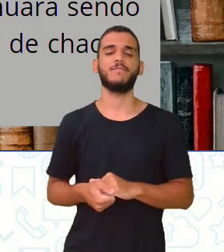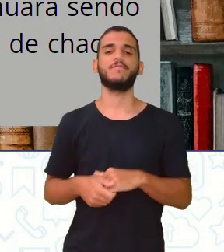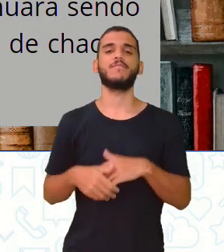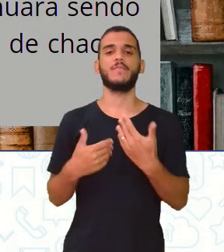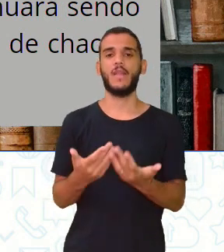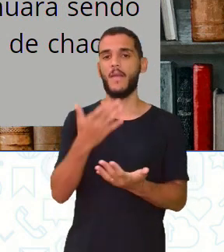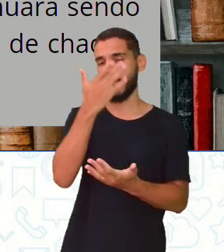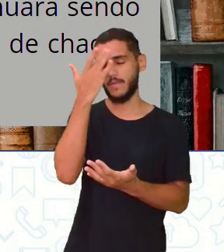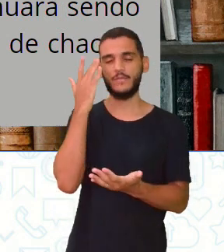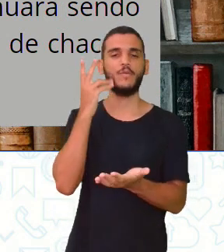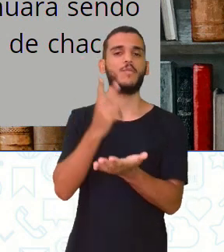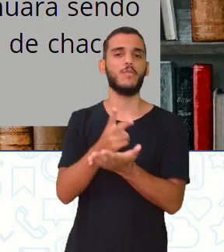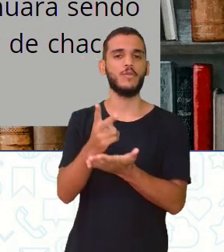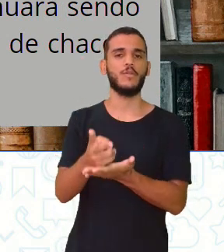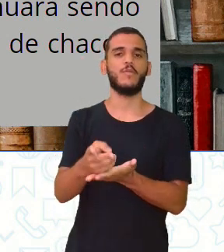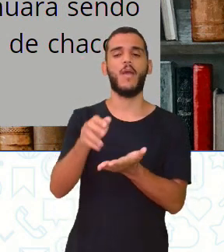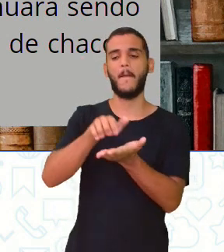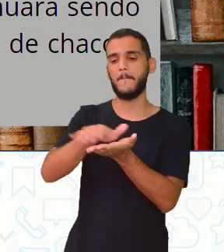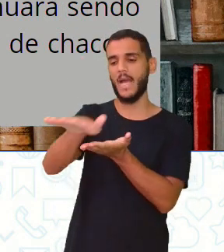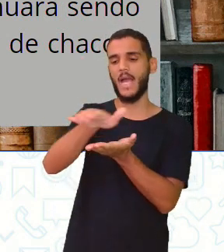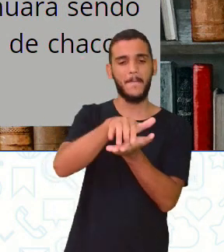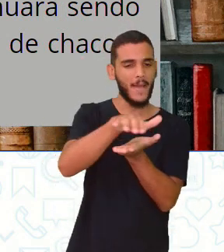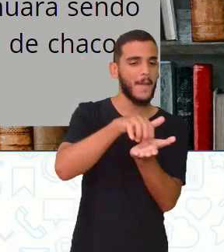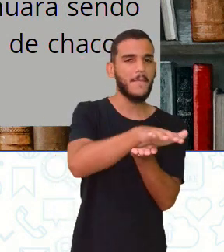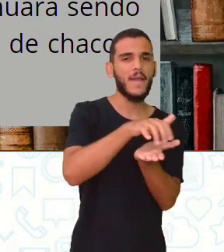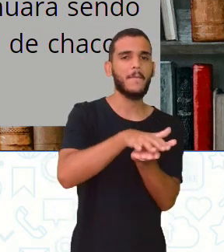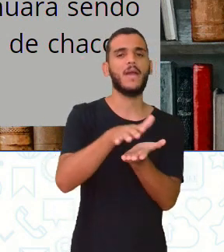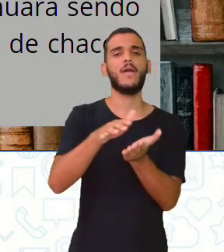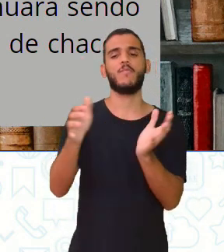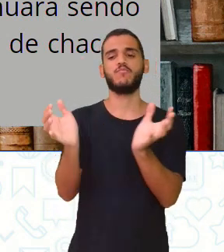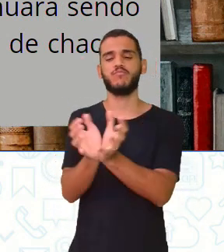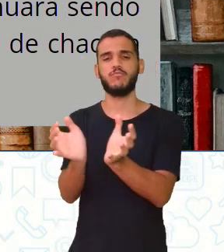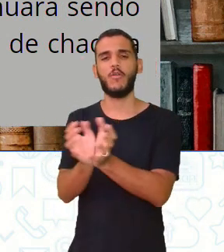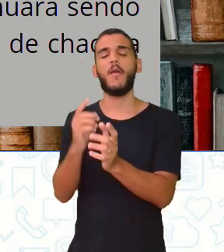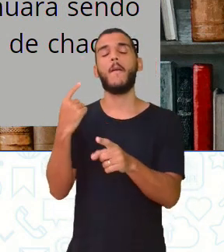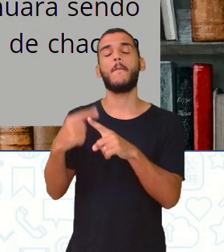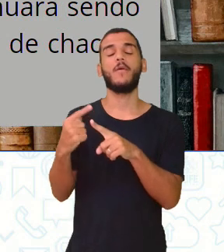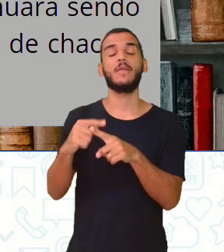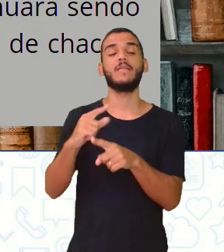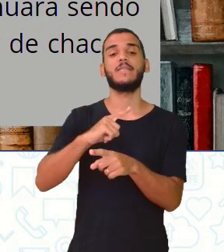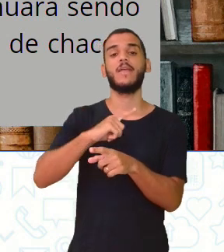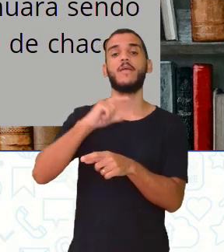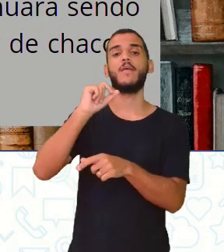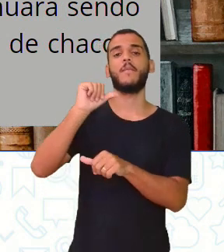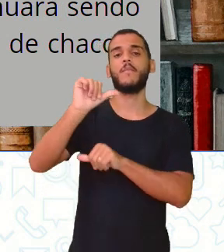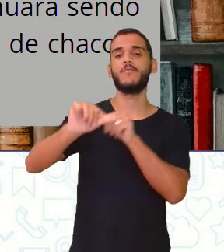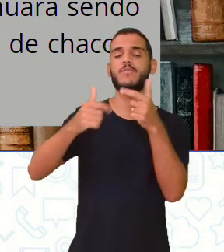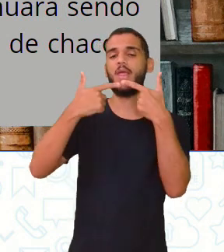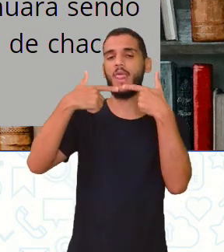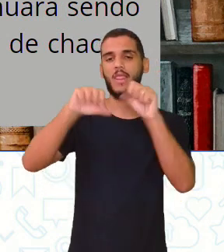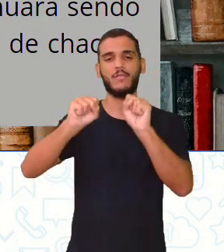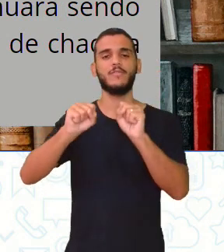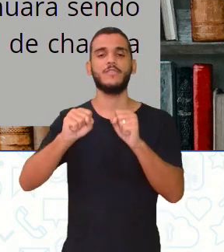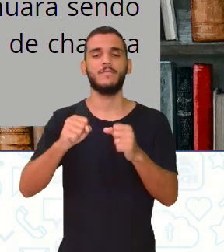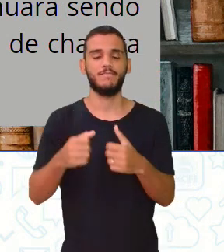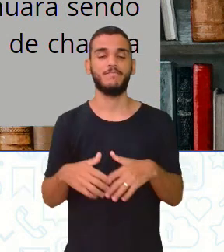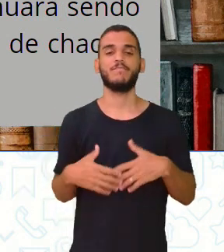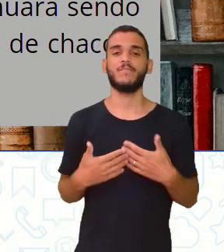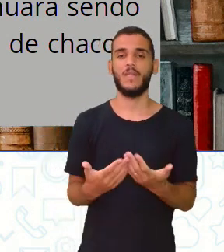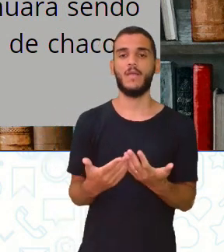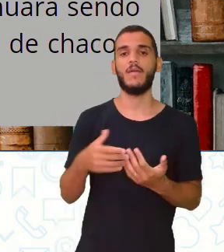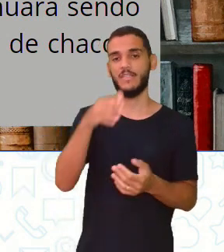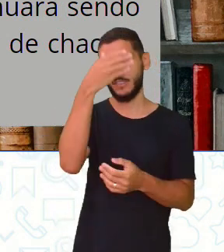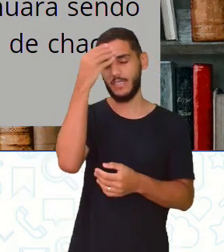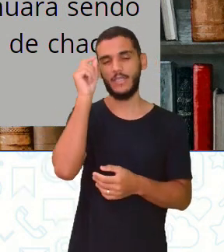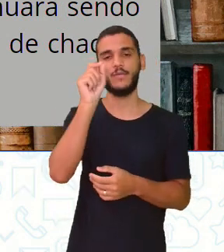continua excluindo toda uma parcela da população por causa das variedades que existem ali. Quando a gente esquece que a língua é